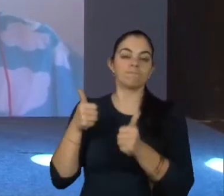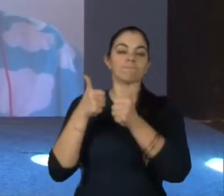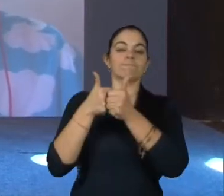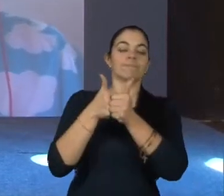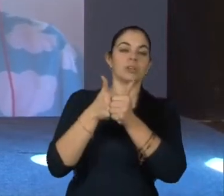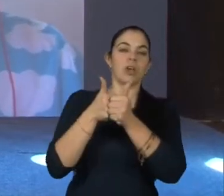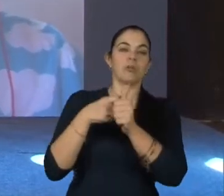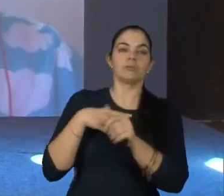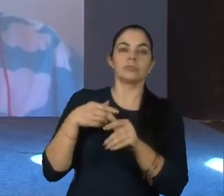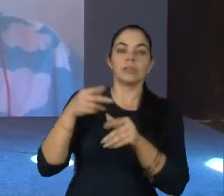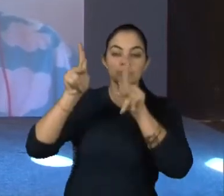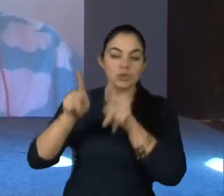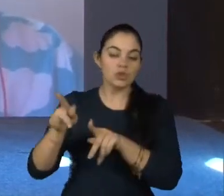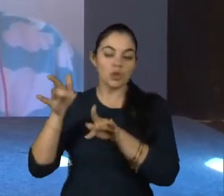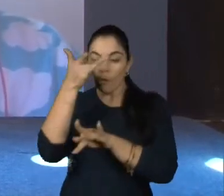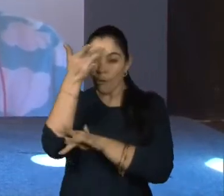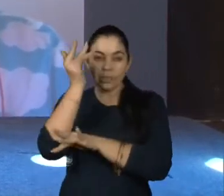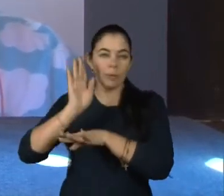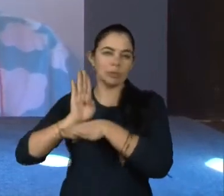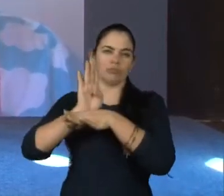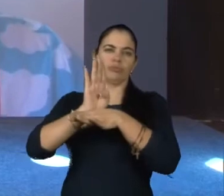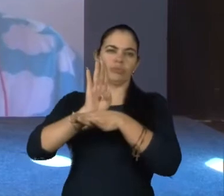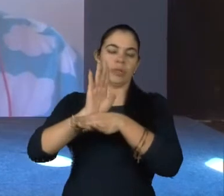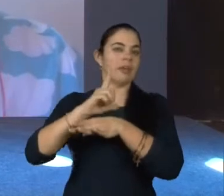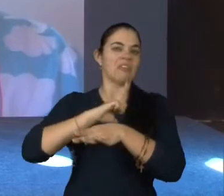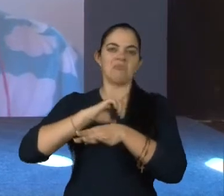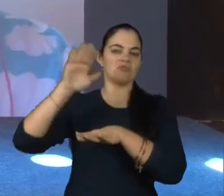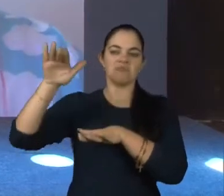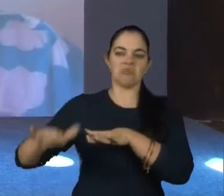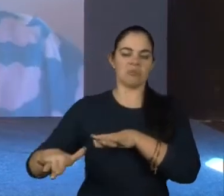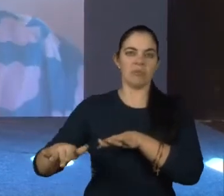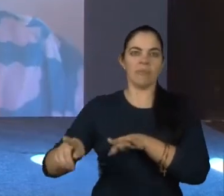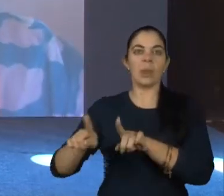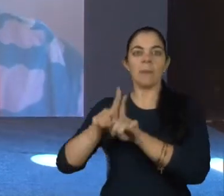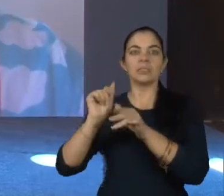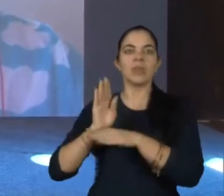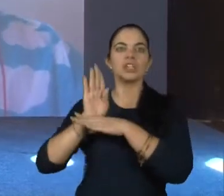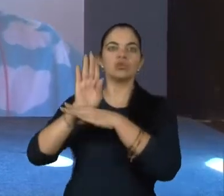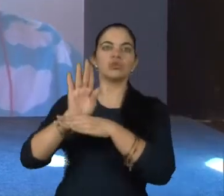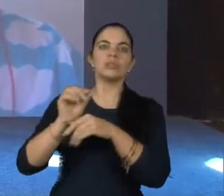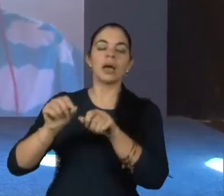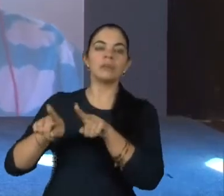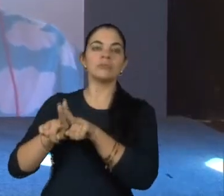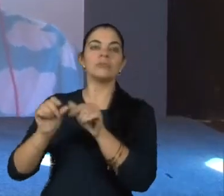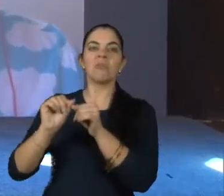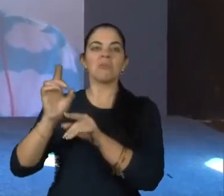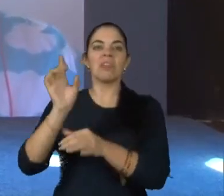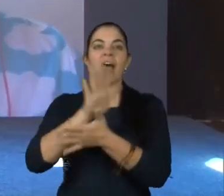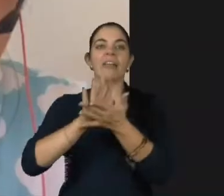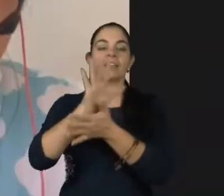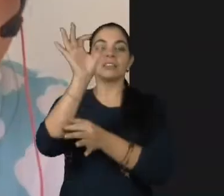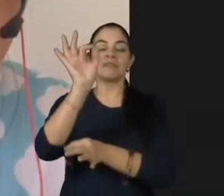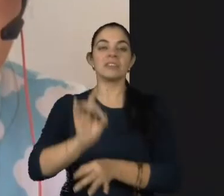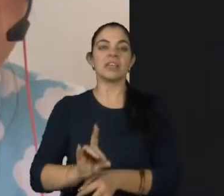construí através das pessoas que a maioria não tinha analismo e não tinham qualquer tipo de deficiência e